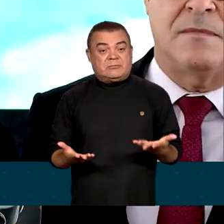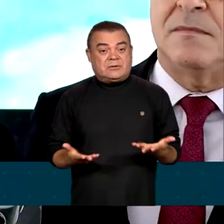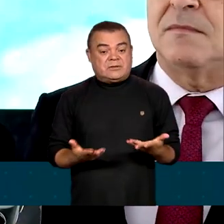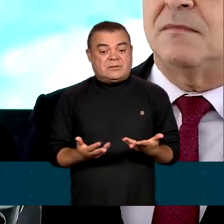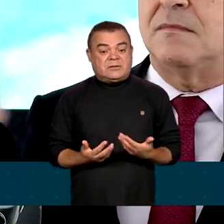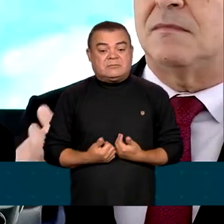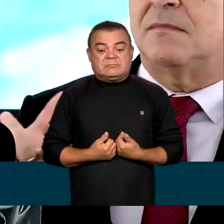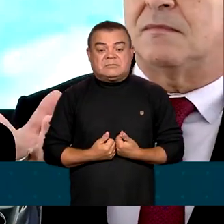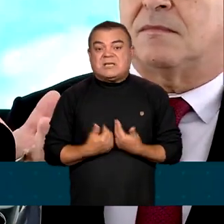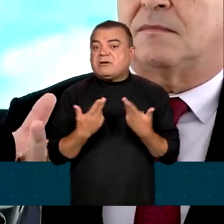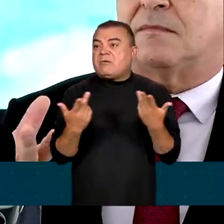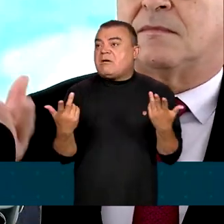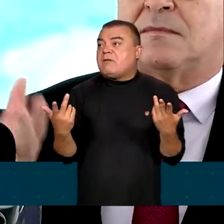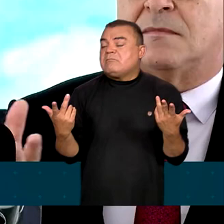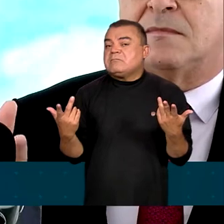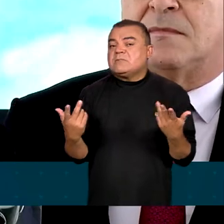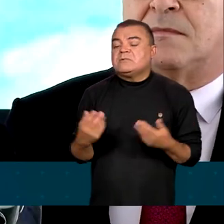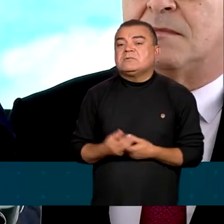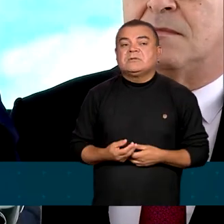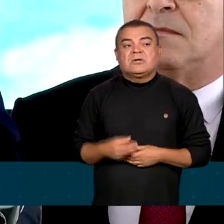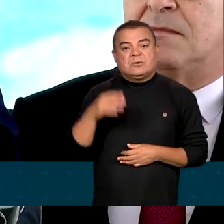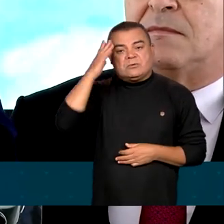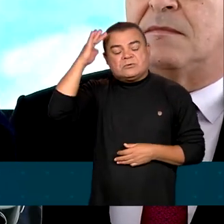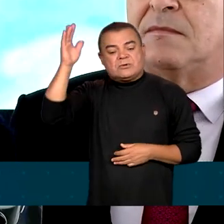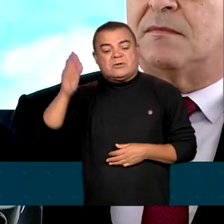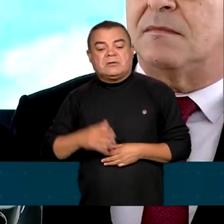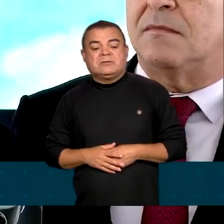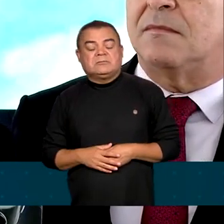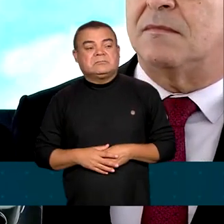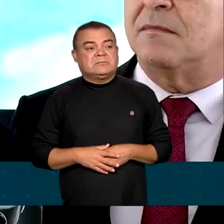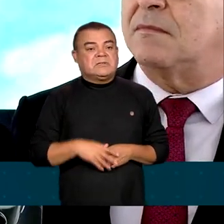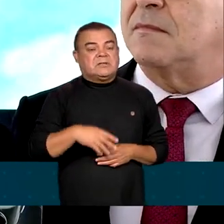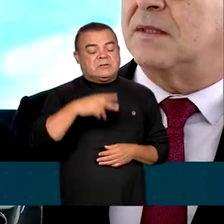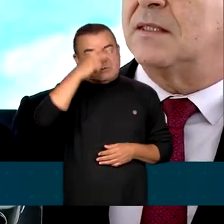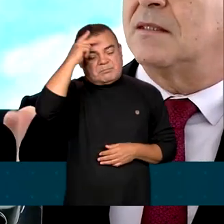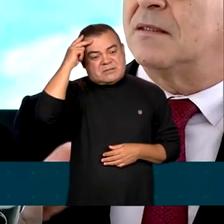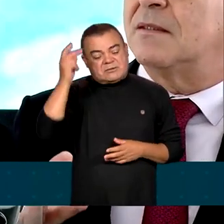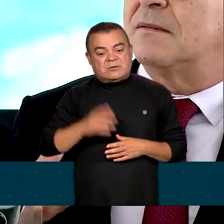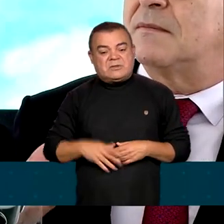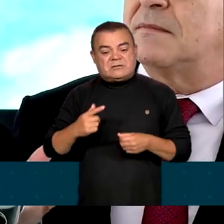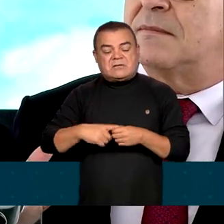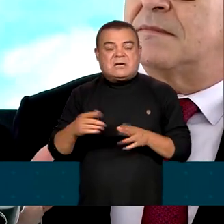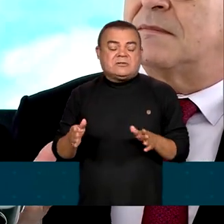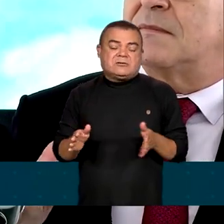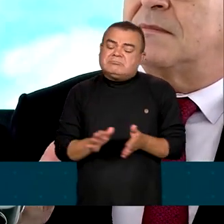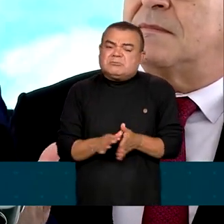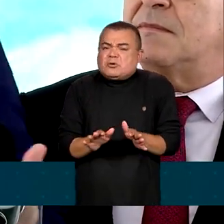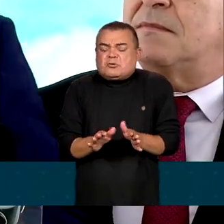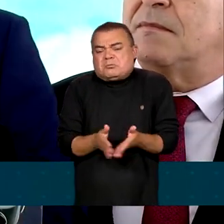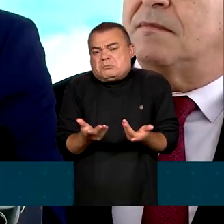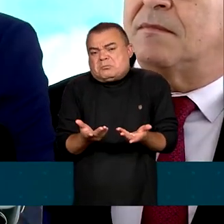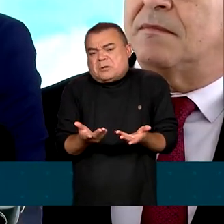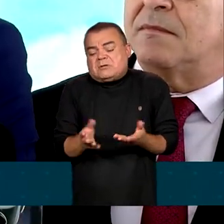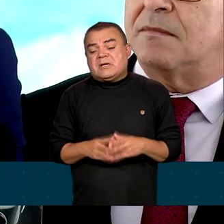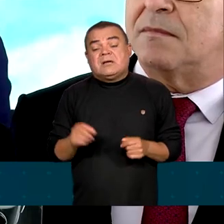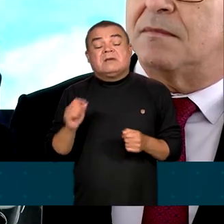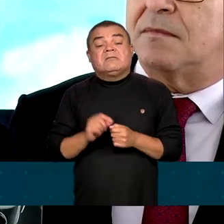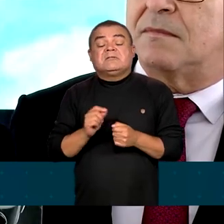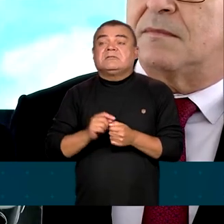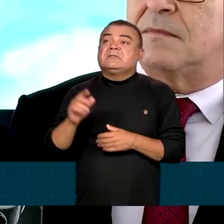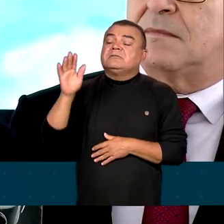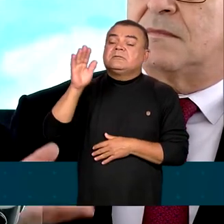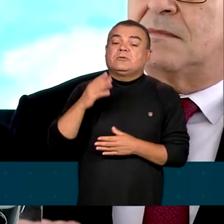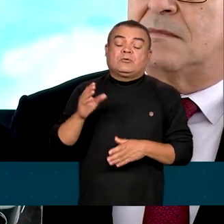de um cidadão humilde pensar em fazer uma faculdade. É o sonho de felicidade dele. É o sonho de uma